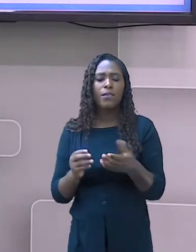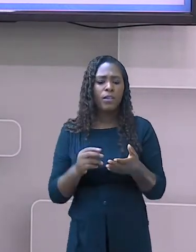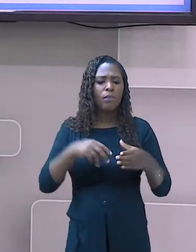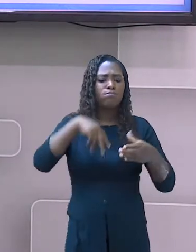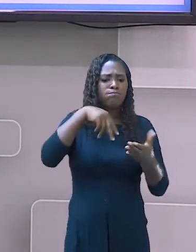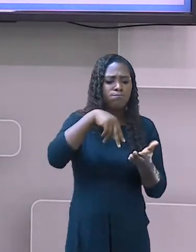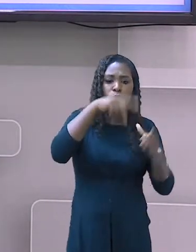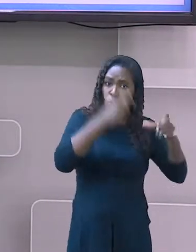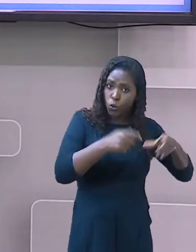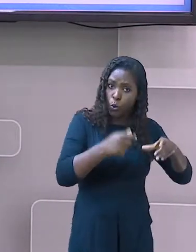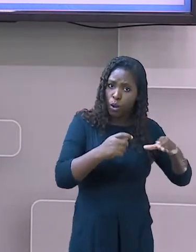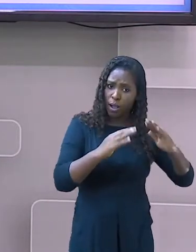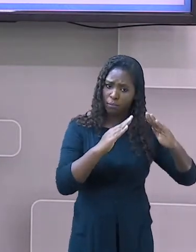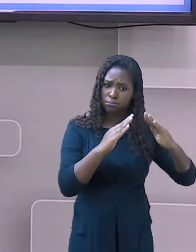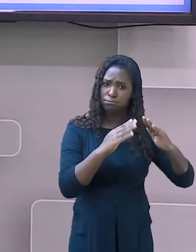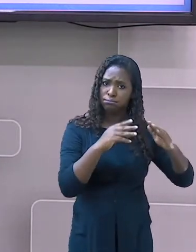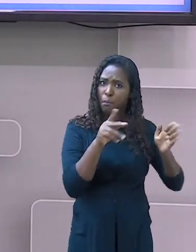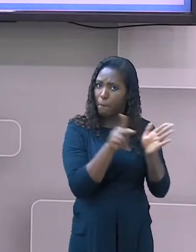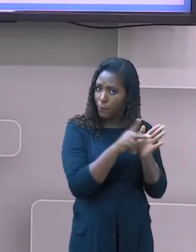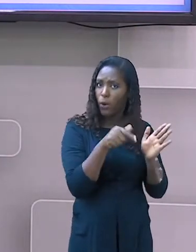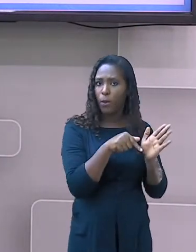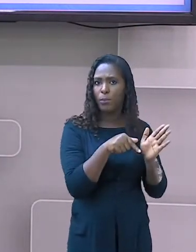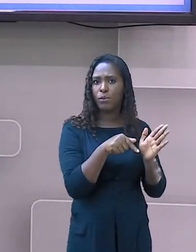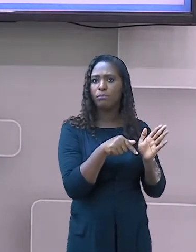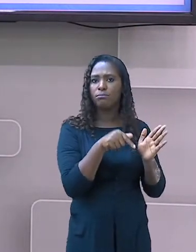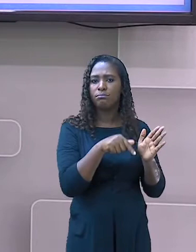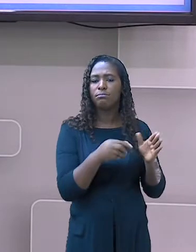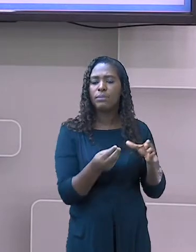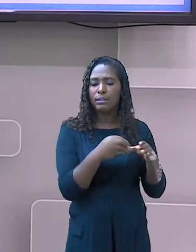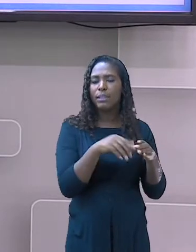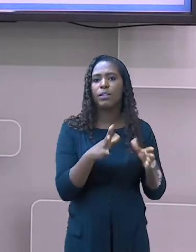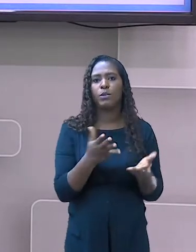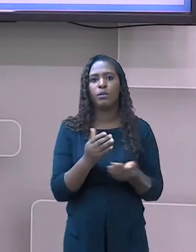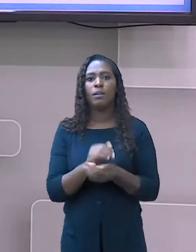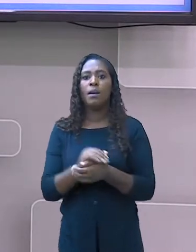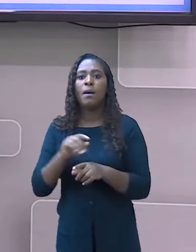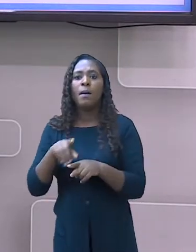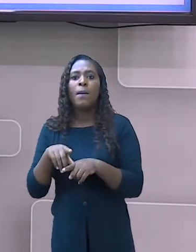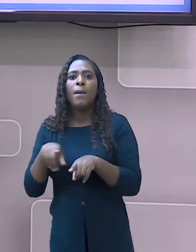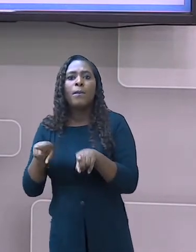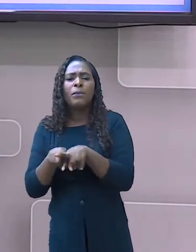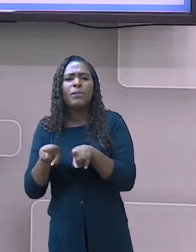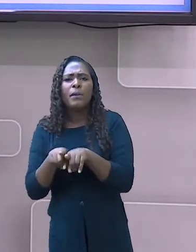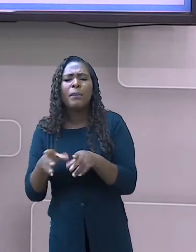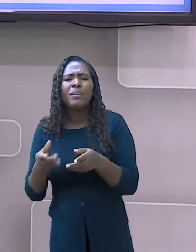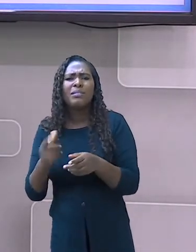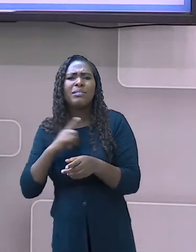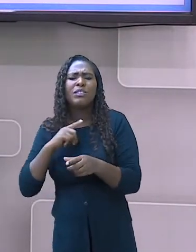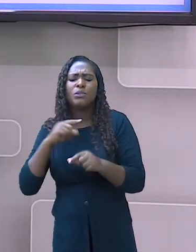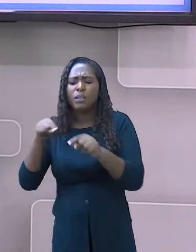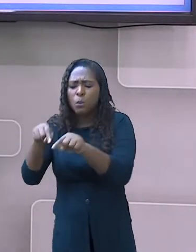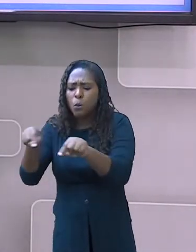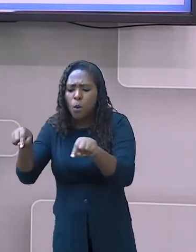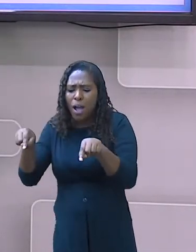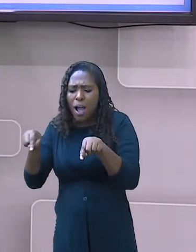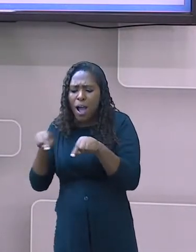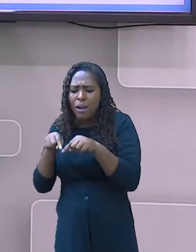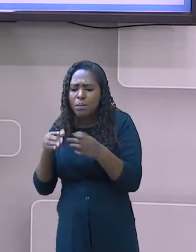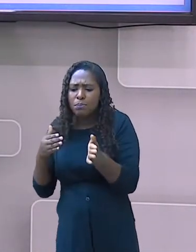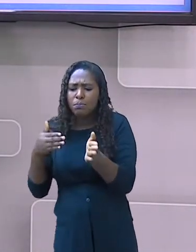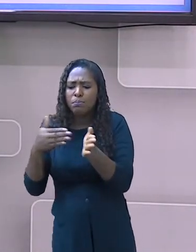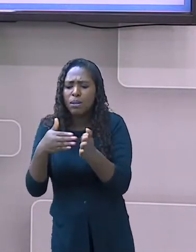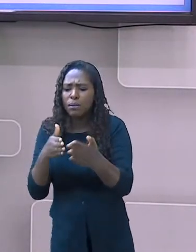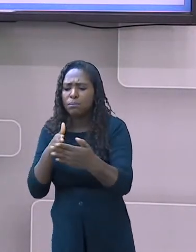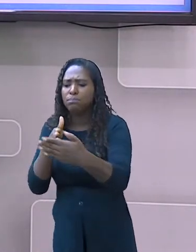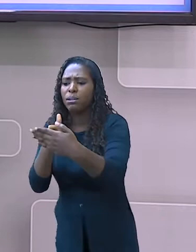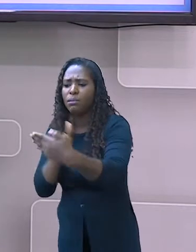unificado. É um território que pode ser uma área delimitada sobre uma posse de algum grupo, de alguma